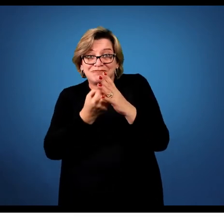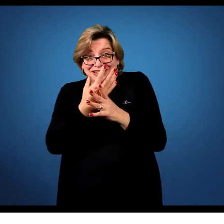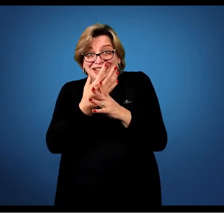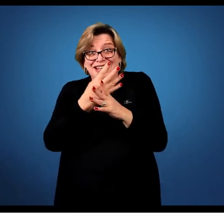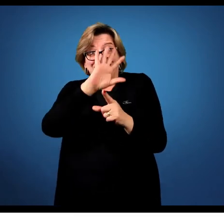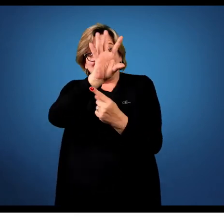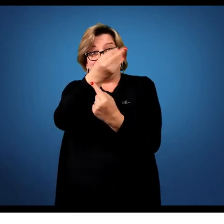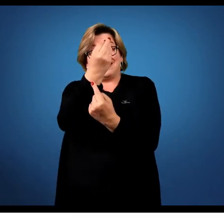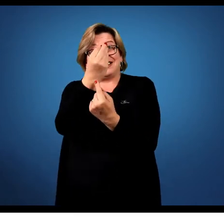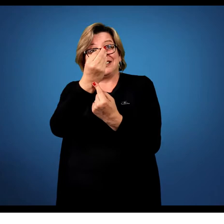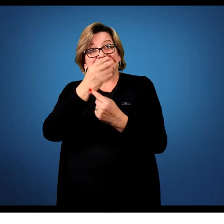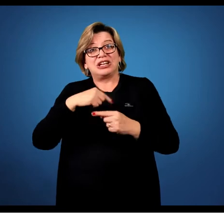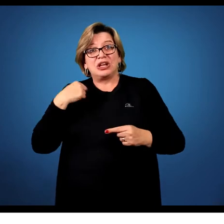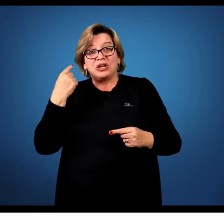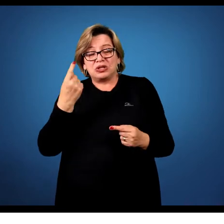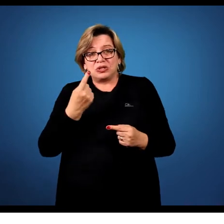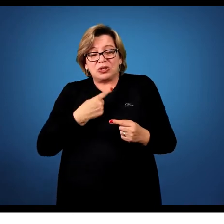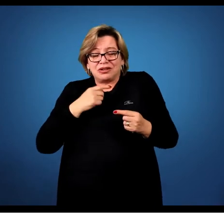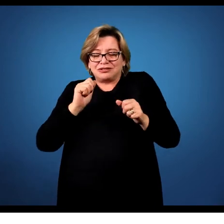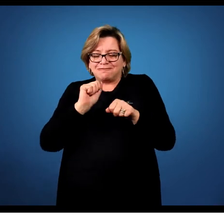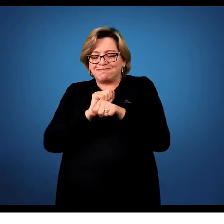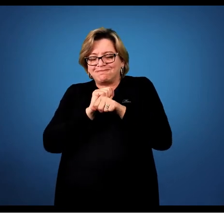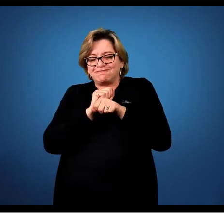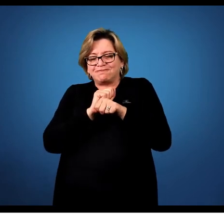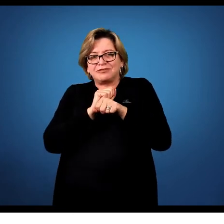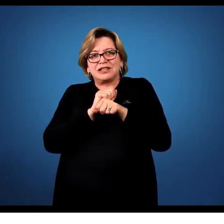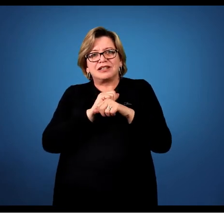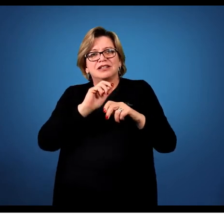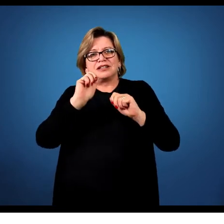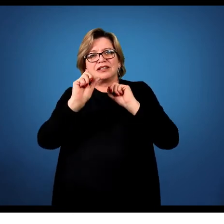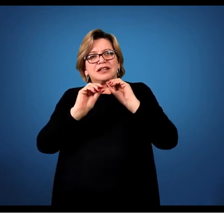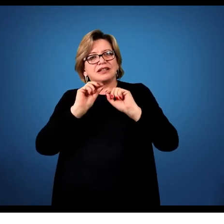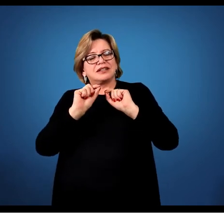a gente se coloca numa condição de